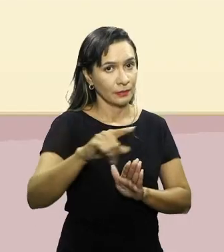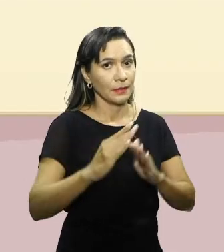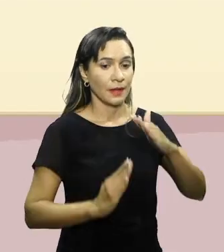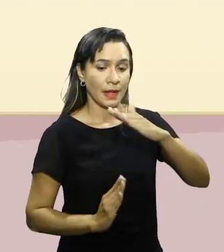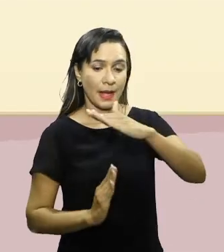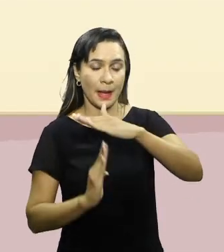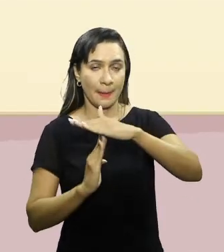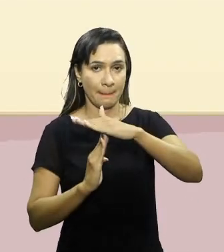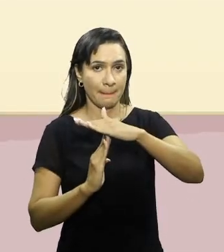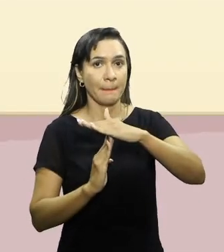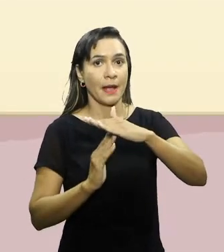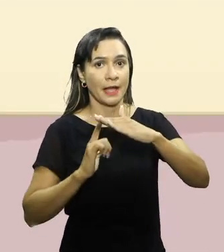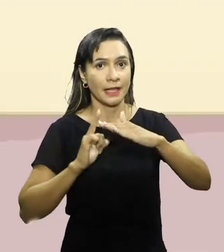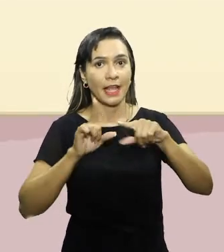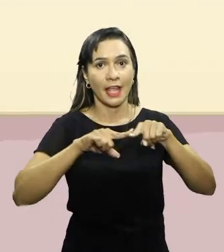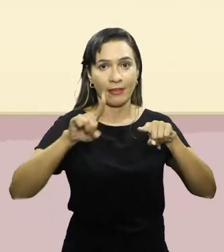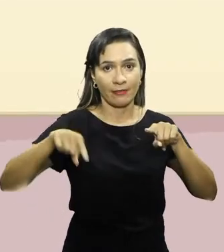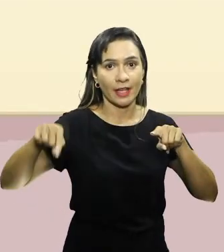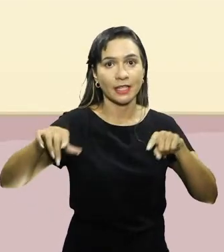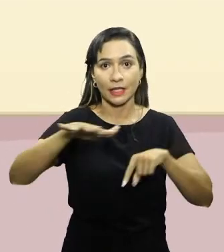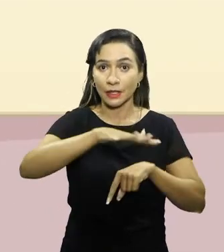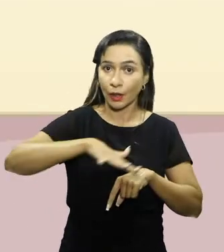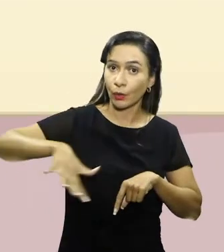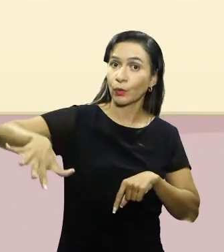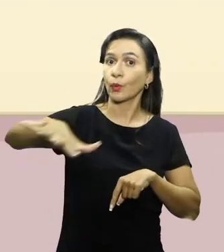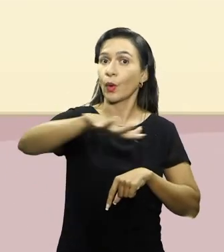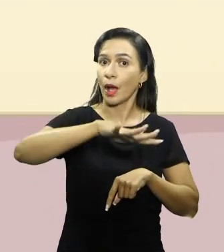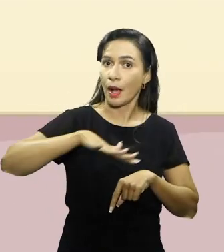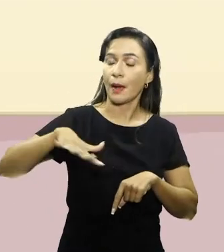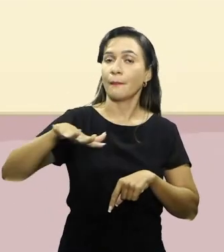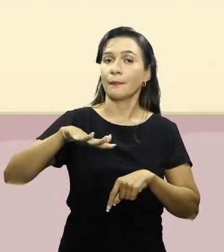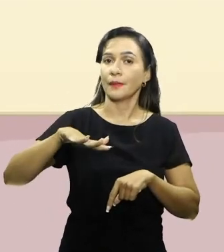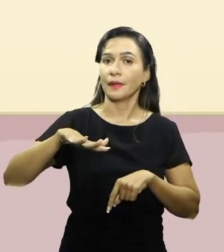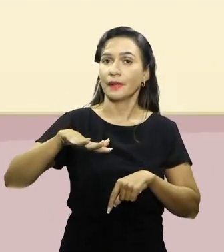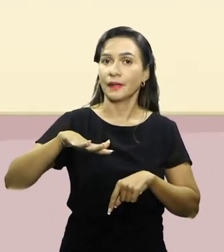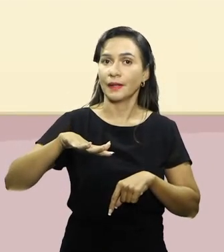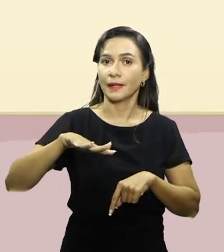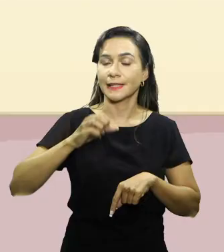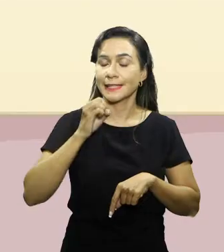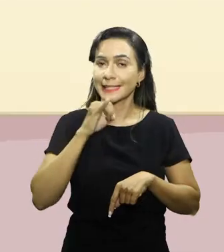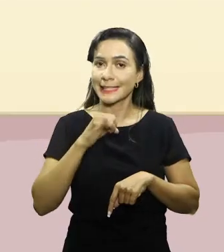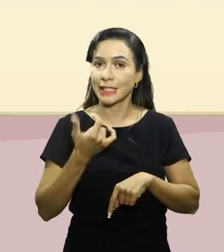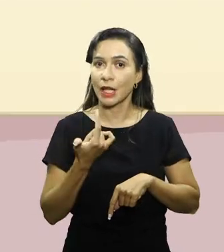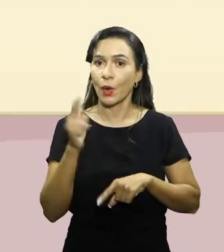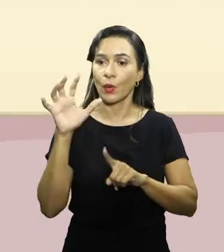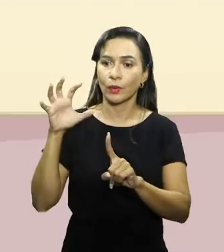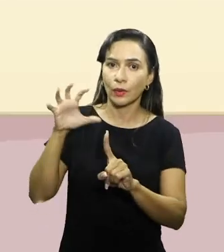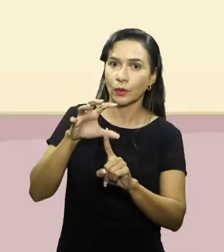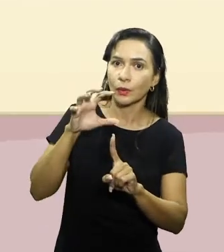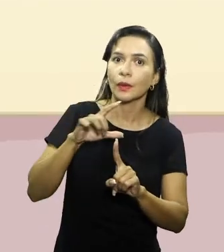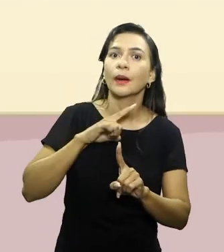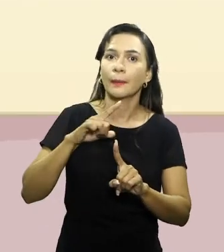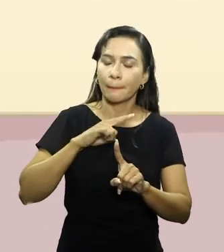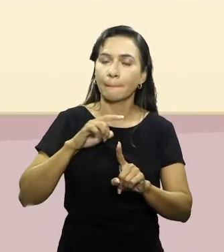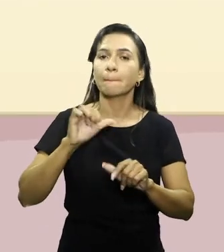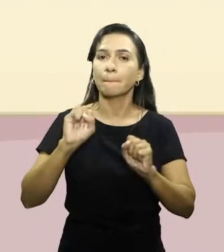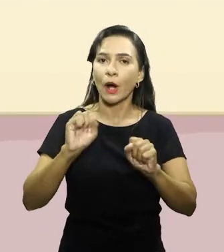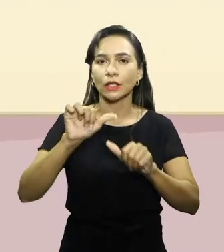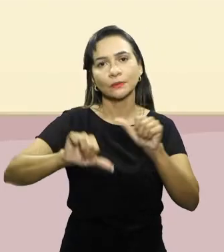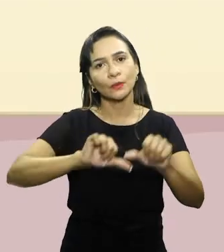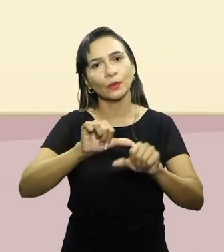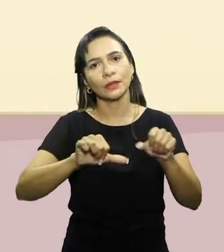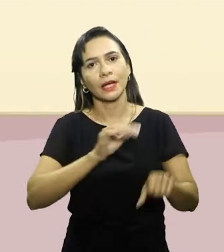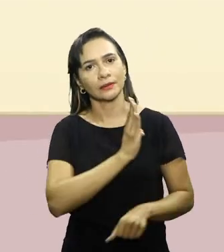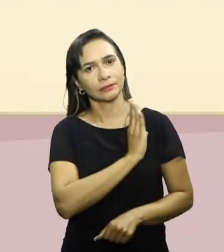máxima sofre variações do ambiente. Ou seja, qualquer outra interferência pode estar interferindo na nossa frequência